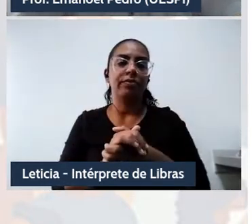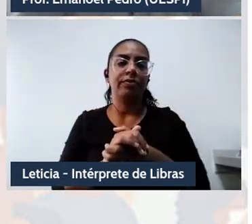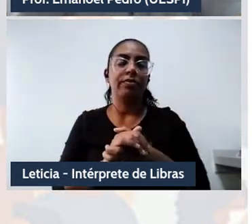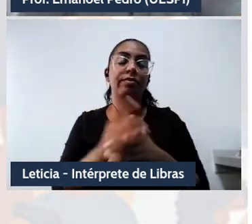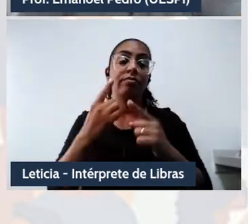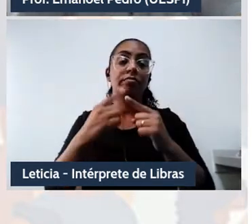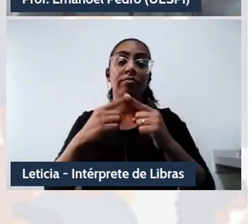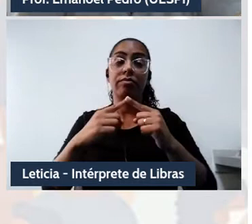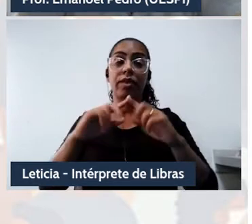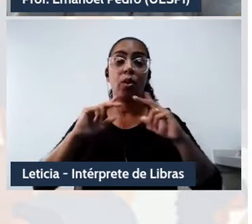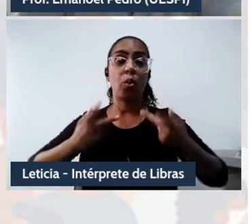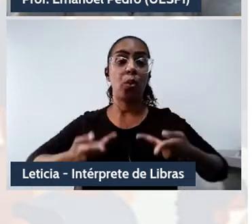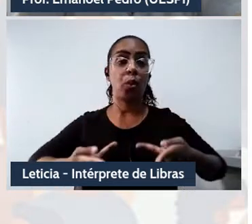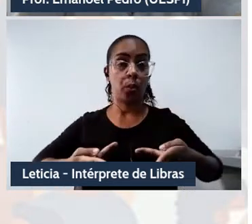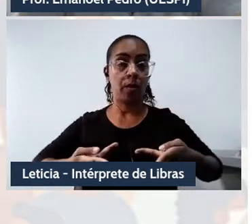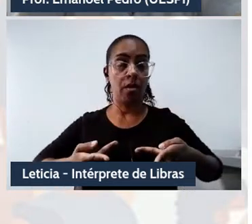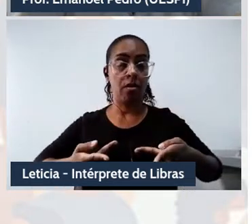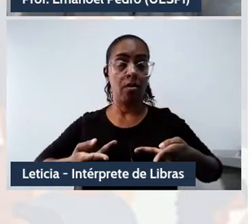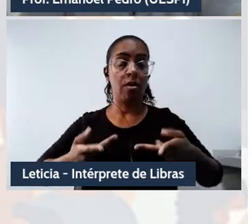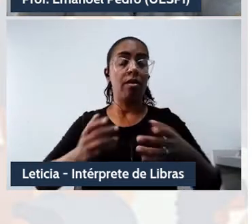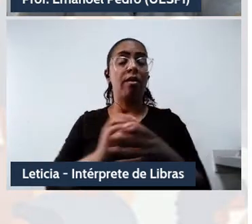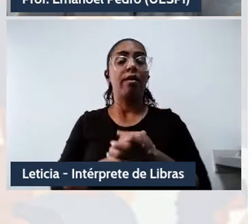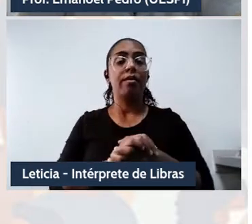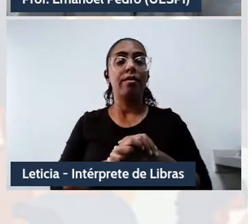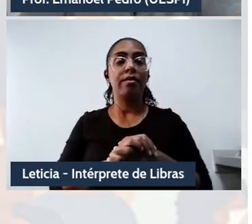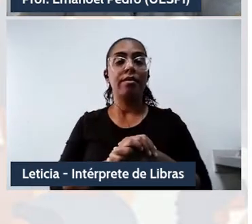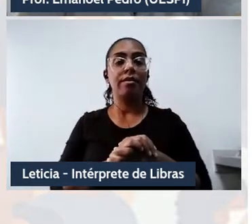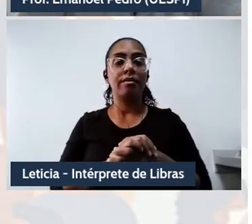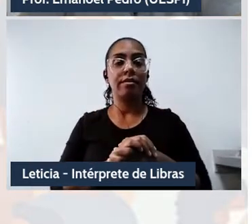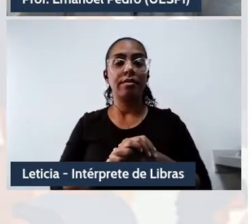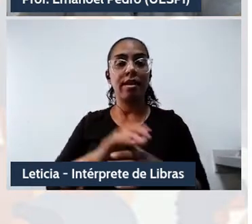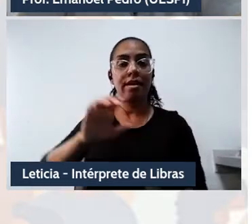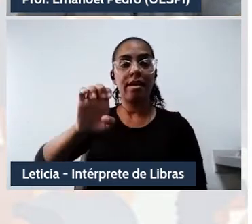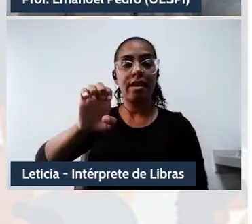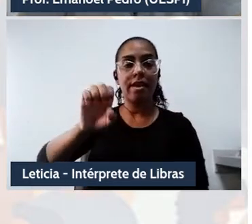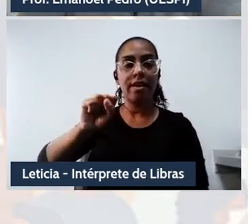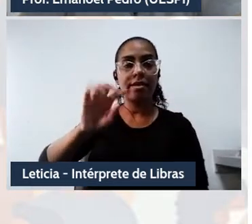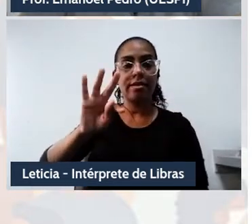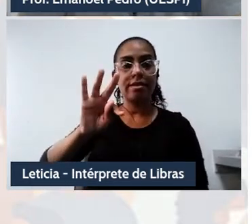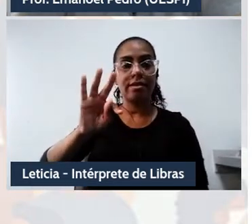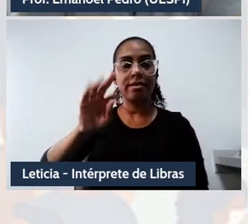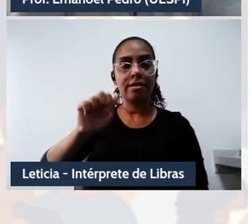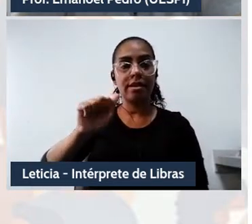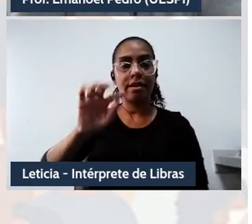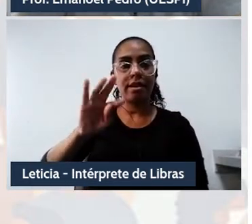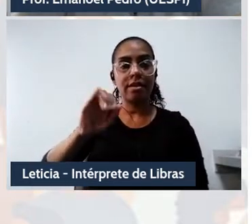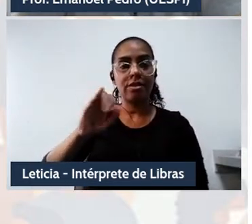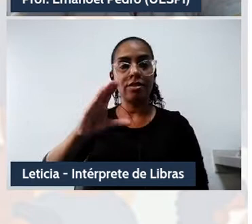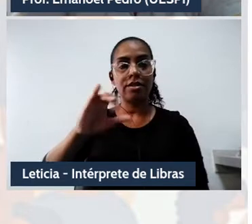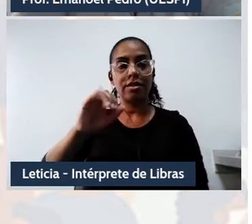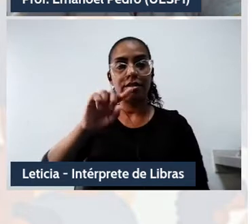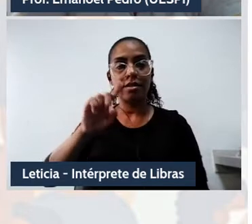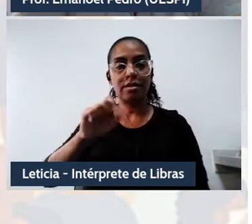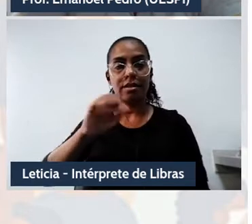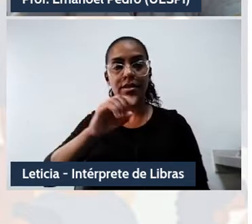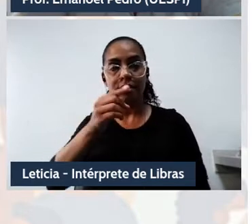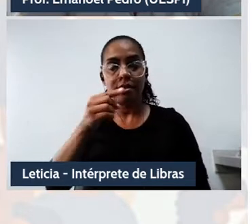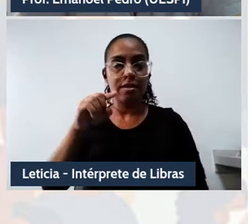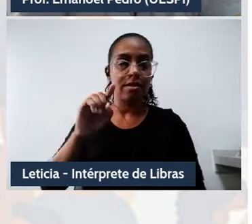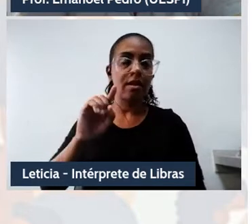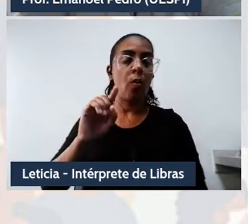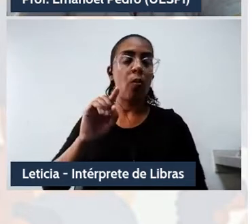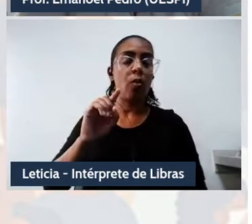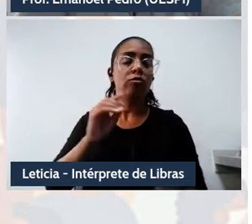humano pode fazer, essa estaticização destrói a liberdade e a recusa do futuro, já que